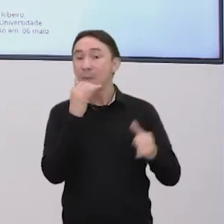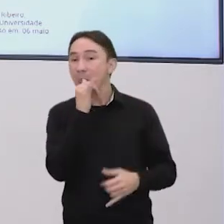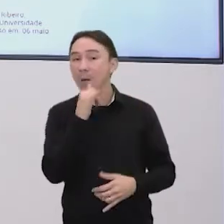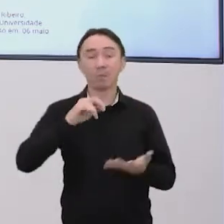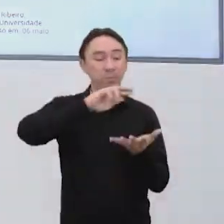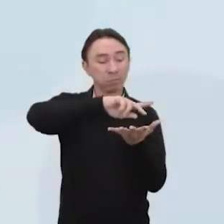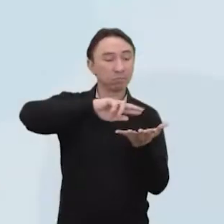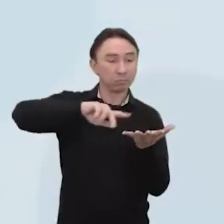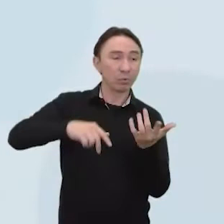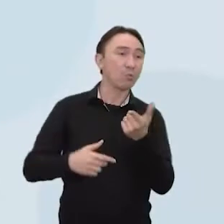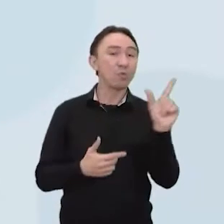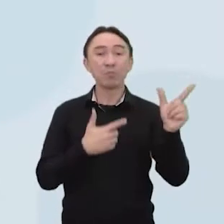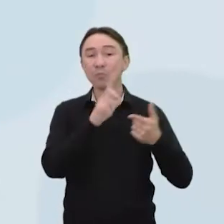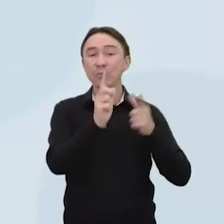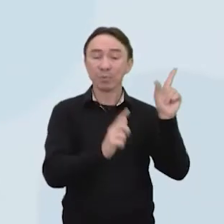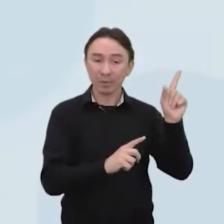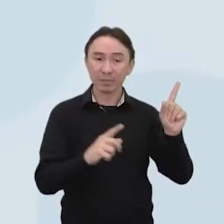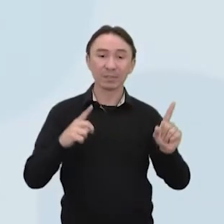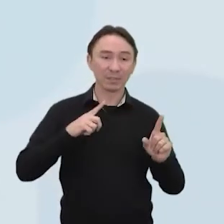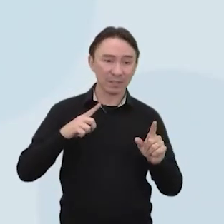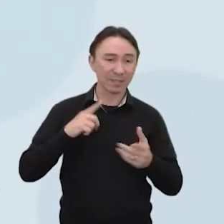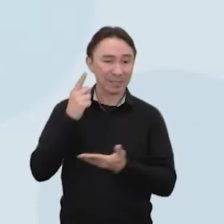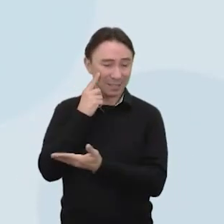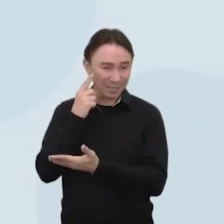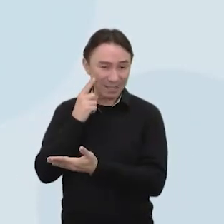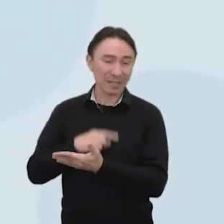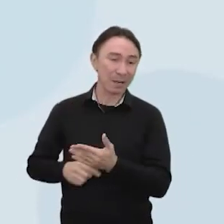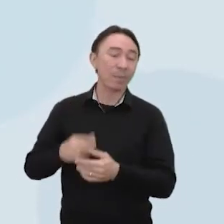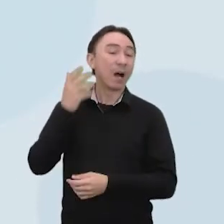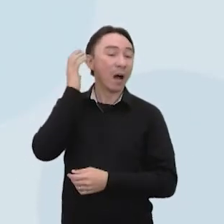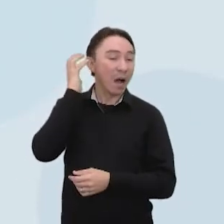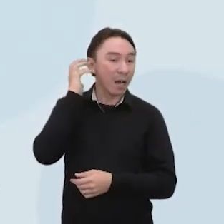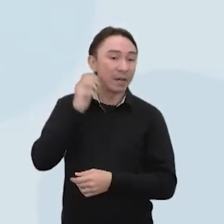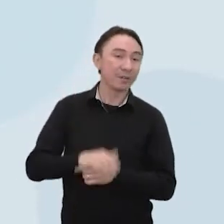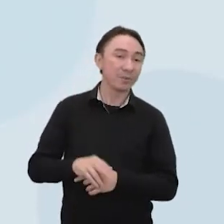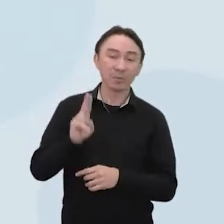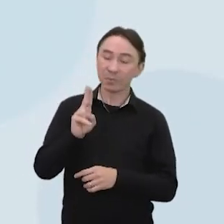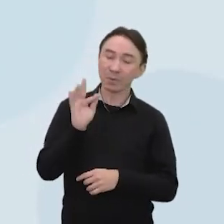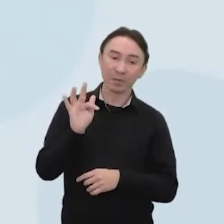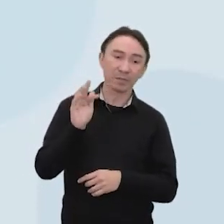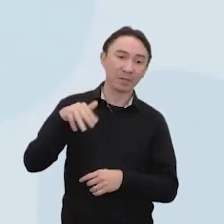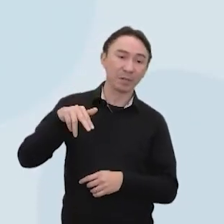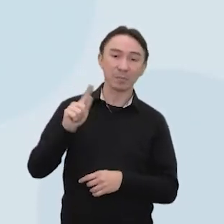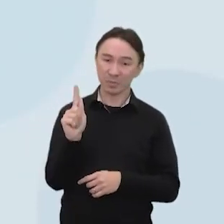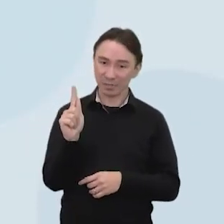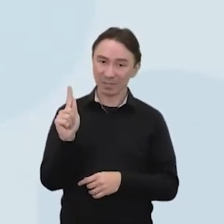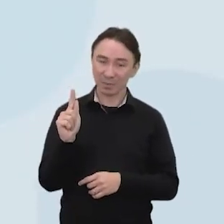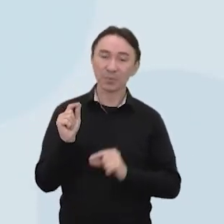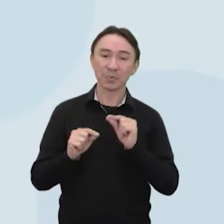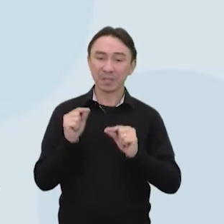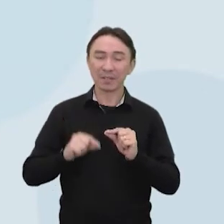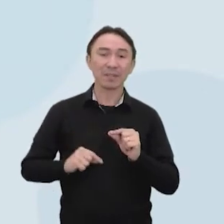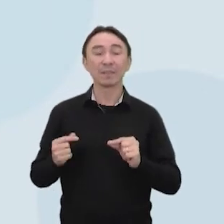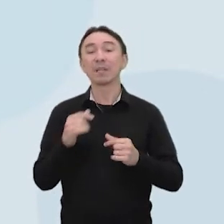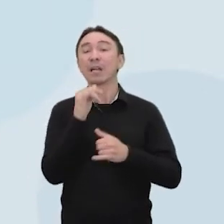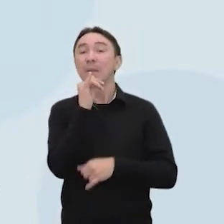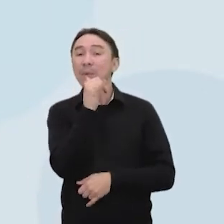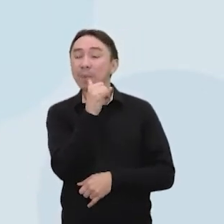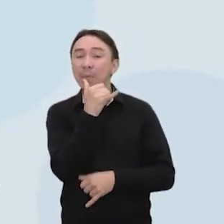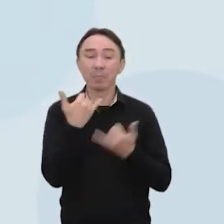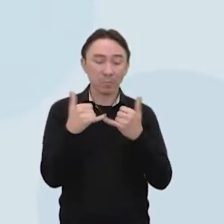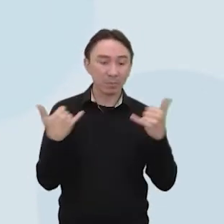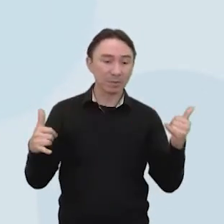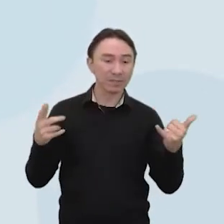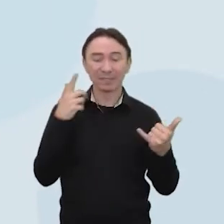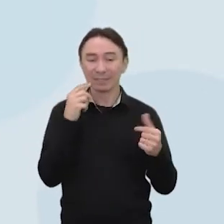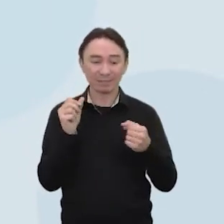acessar uma reportagem da rádio FMG Educativa sobre as fontes alternativas de geração de eletricidade. Nesta